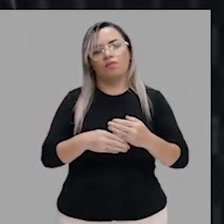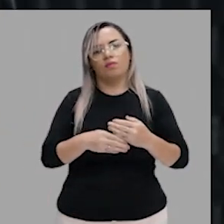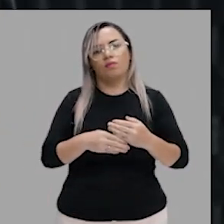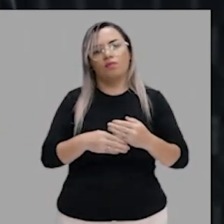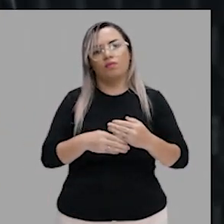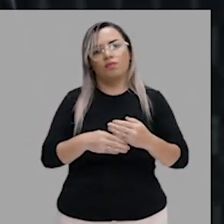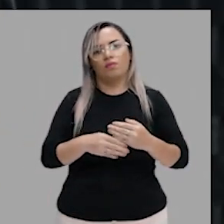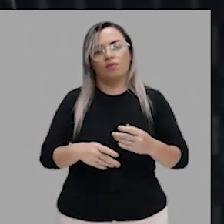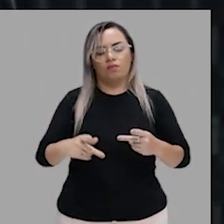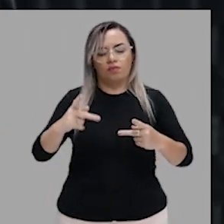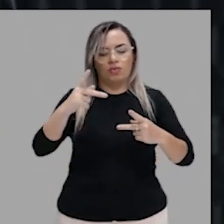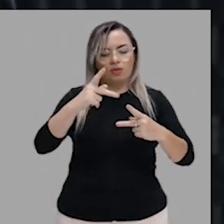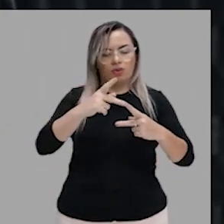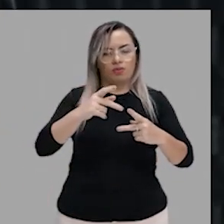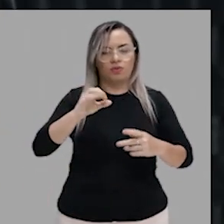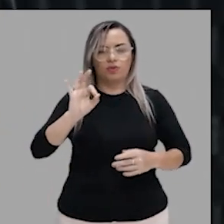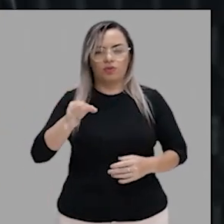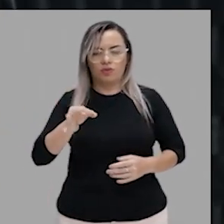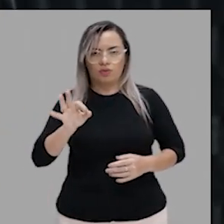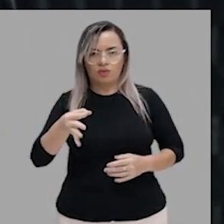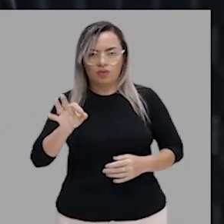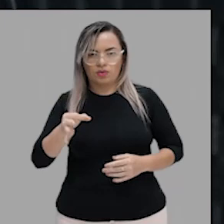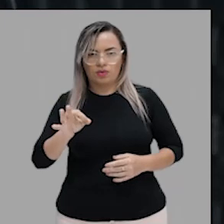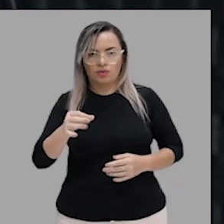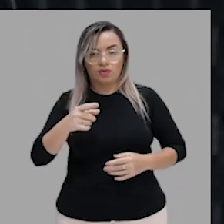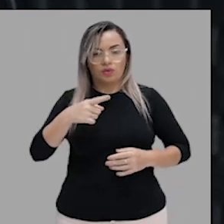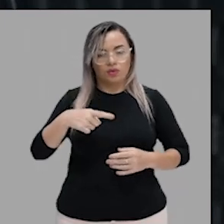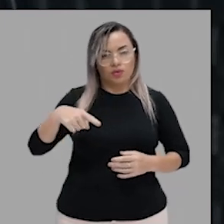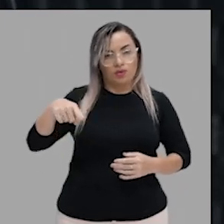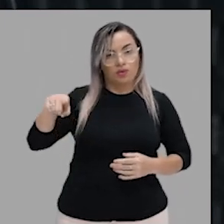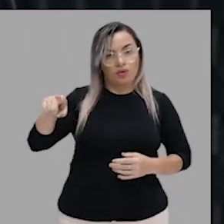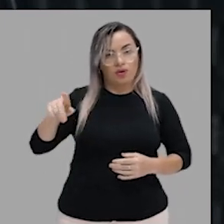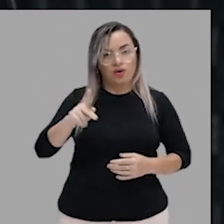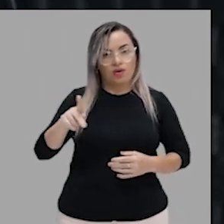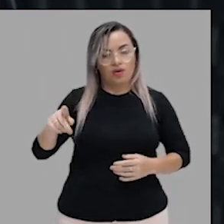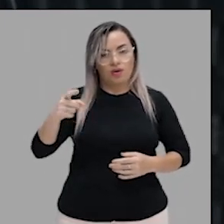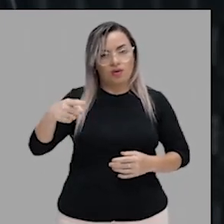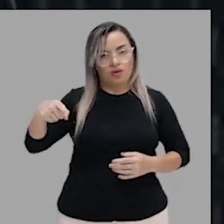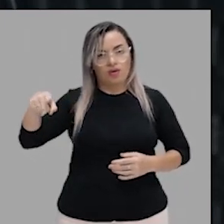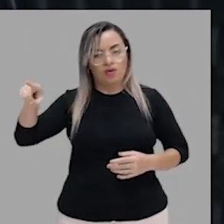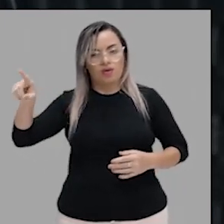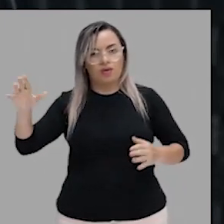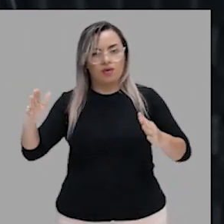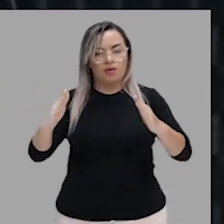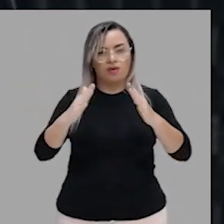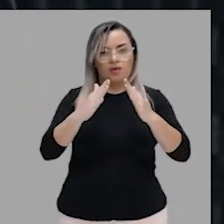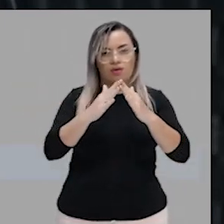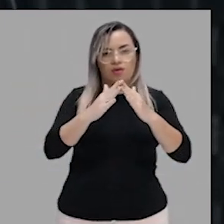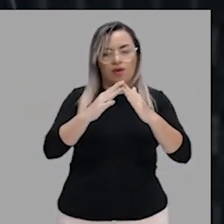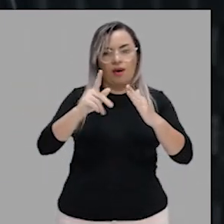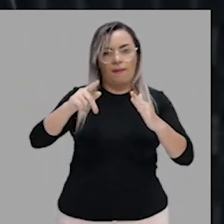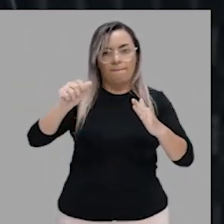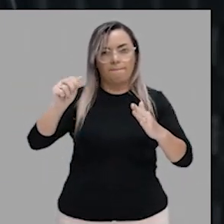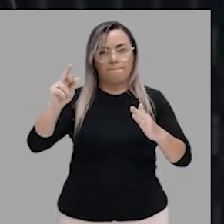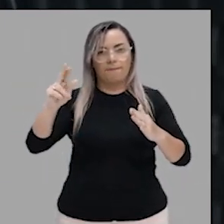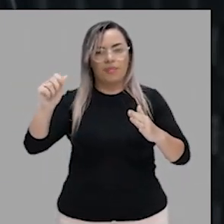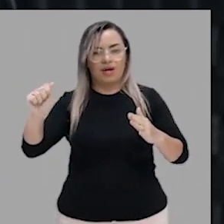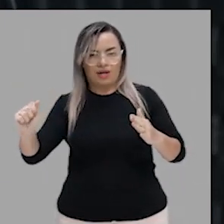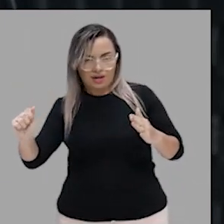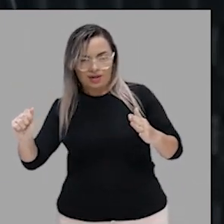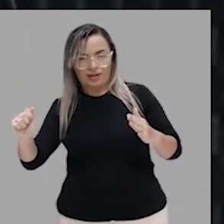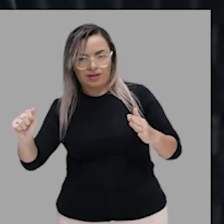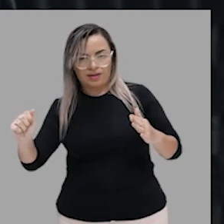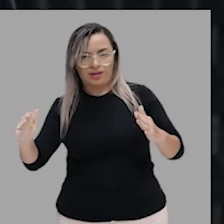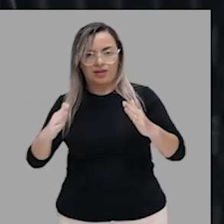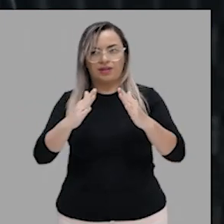preposição correta. Quando eu sair daqui, eu vou para casa, e não a casa da